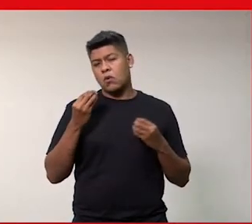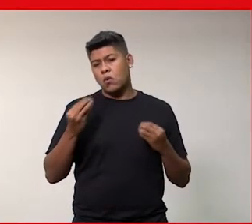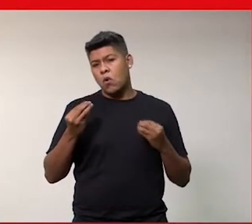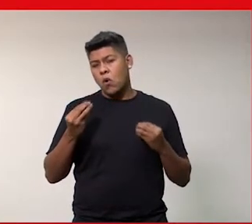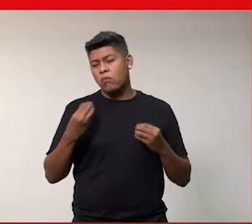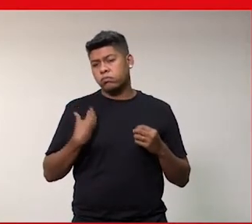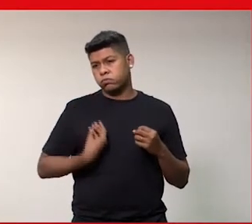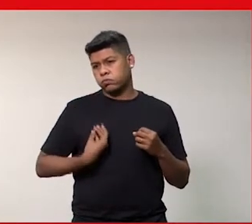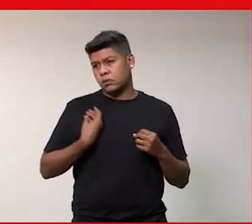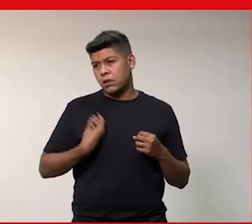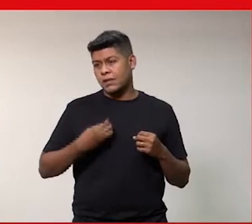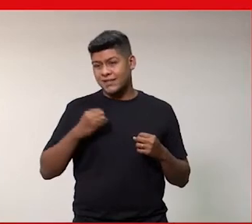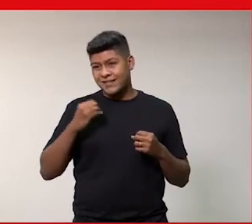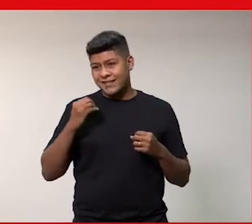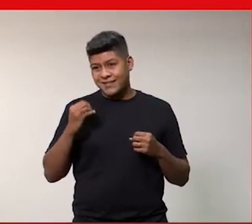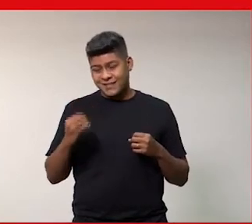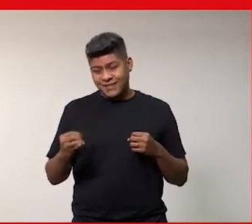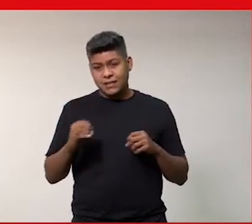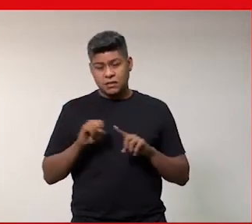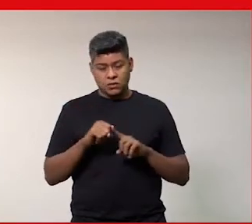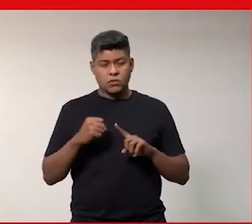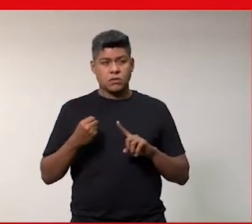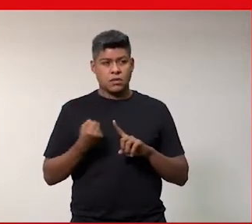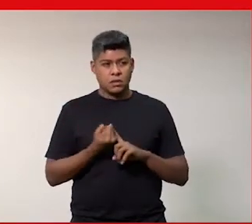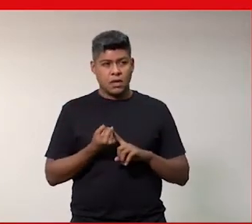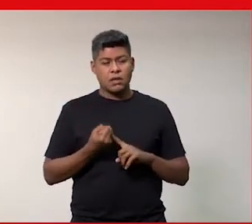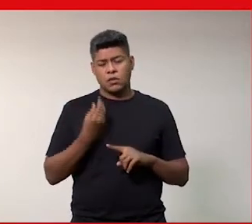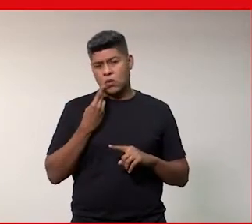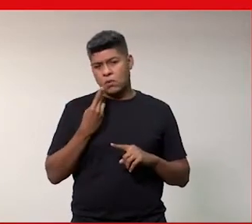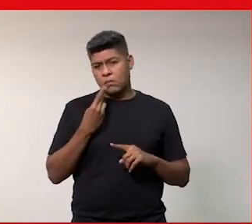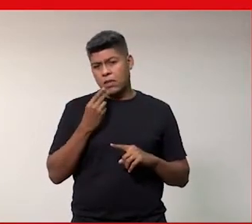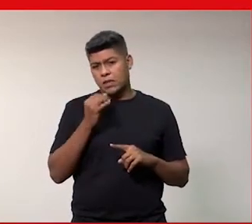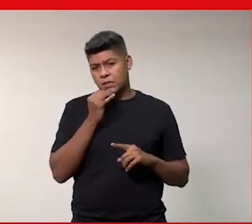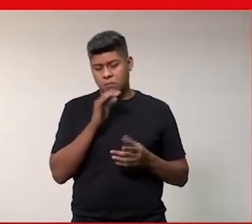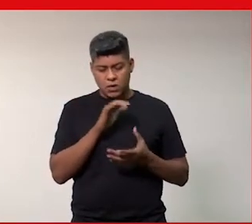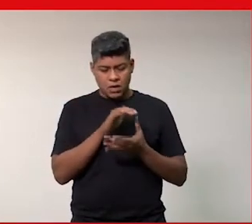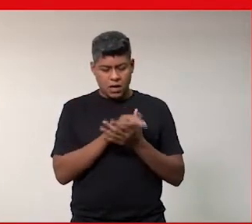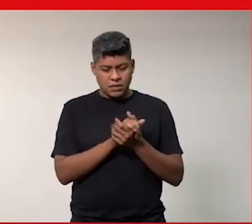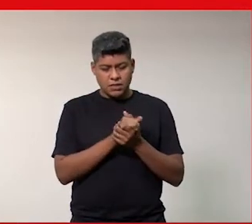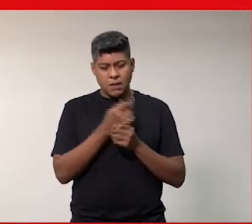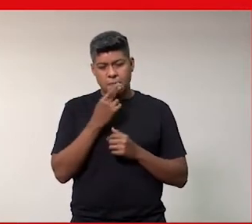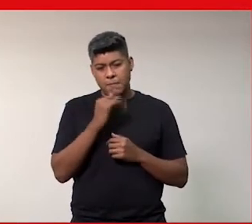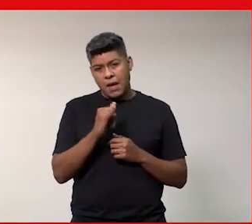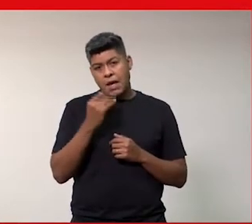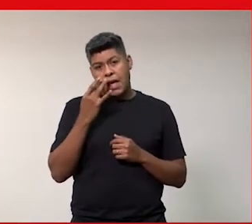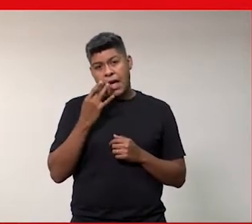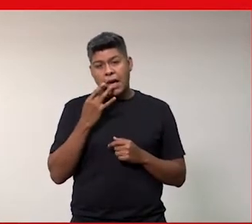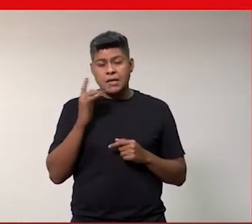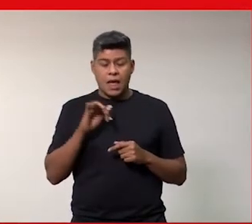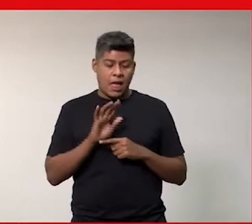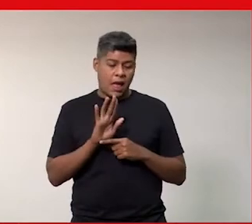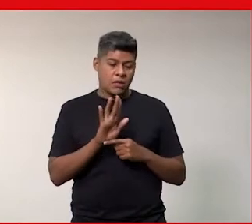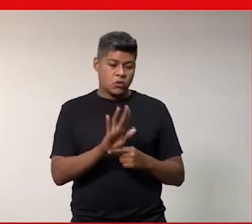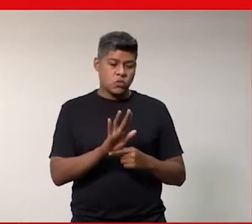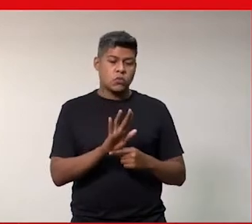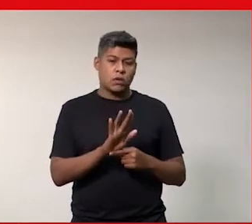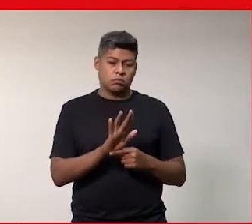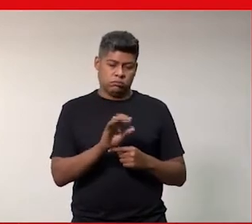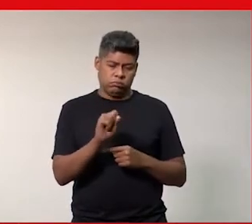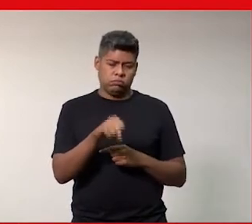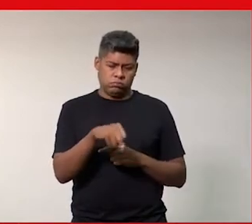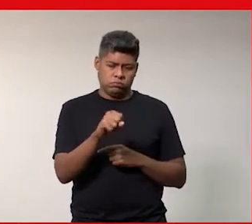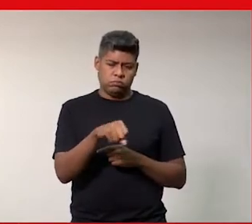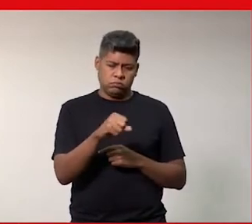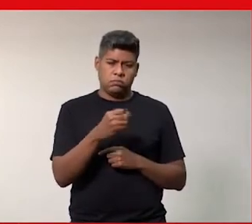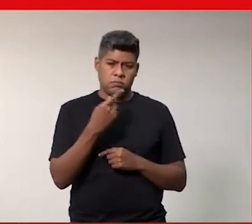ficar se a gente já vem numa sociedade em que normalmente se você for casado o pai ele acha que ele te ajuda ele faz ele te ajuda né